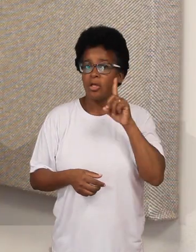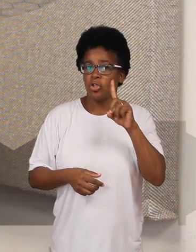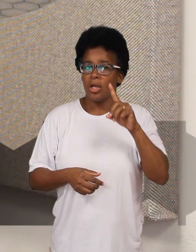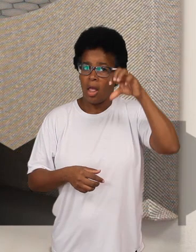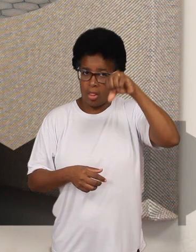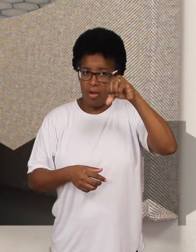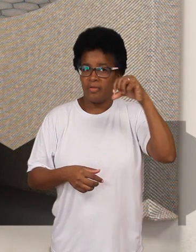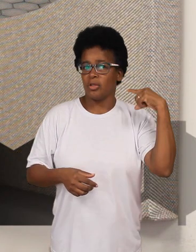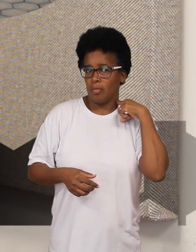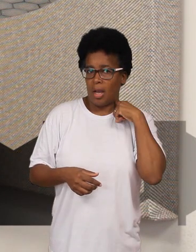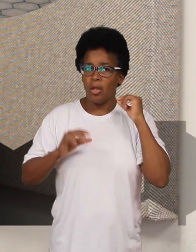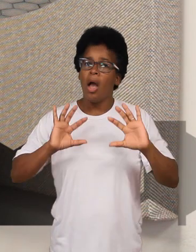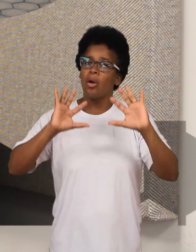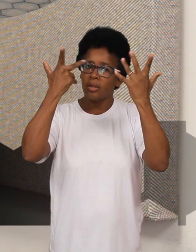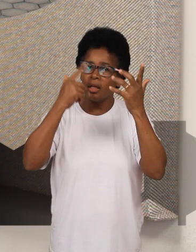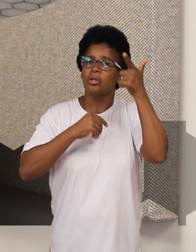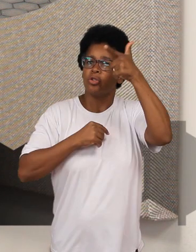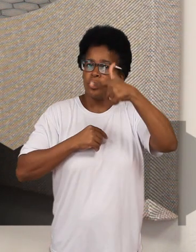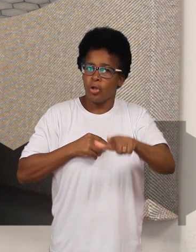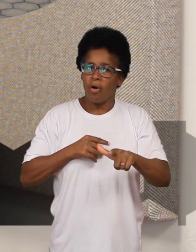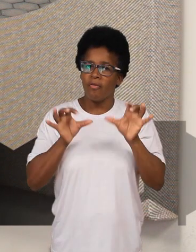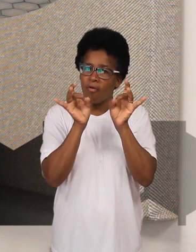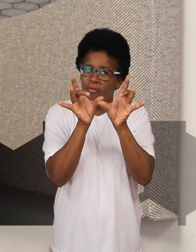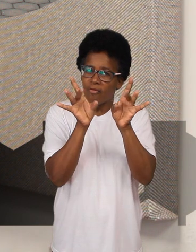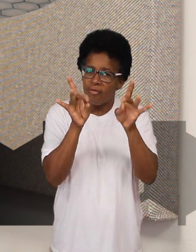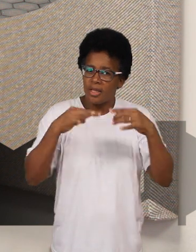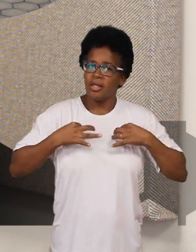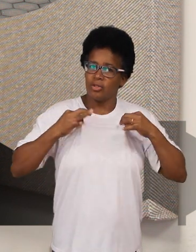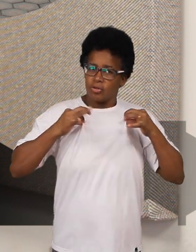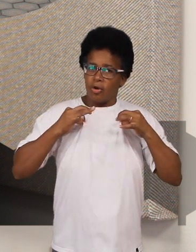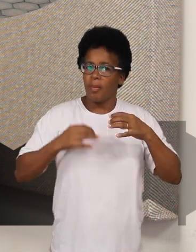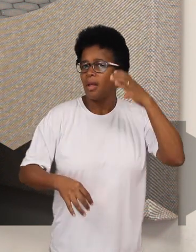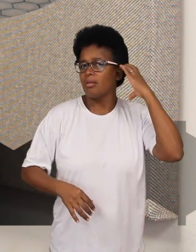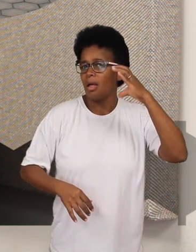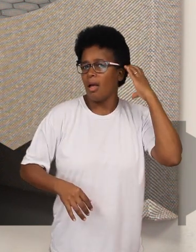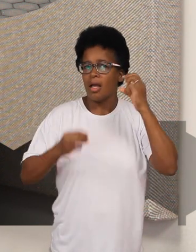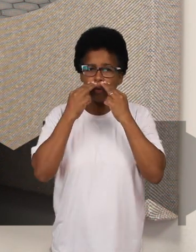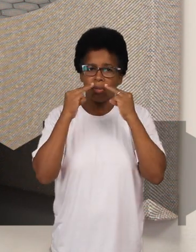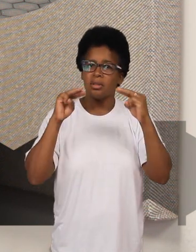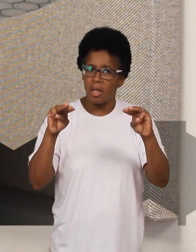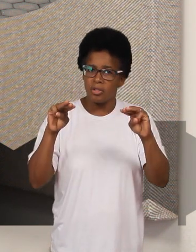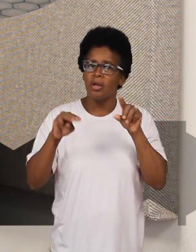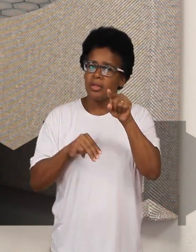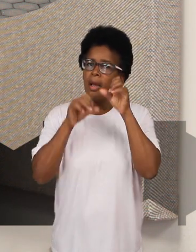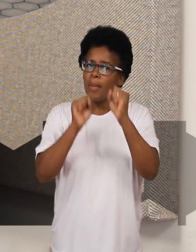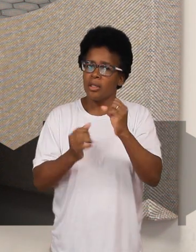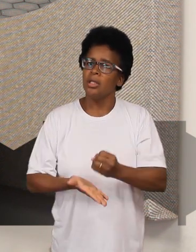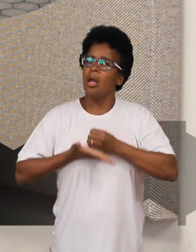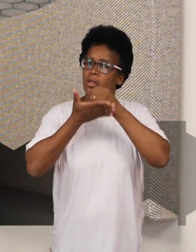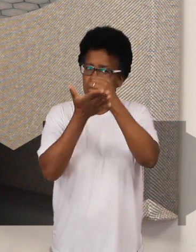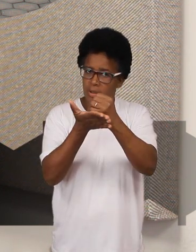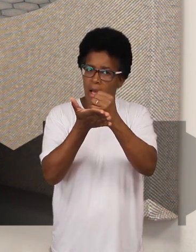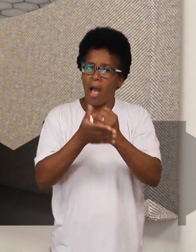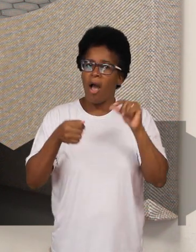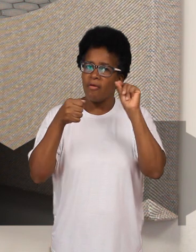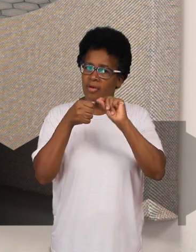Na quinta-feira, dia 9, acontece mais uma edição do Bazar da Pechincha da Rádio Mensagem. Você pode colaborar de